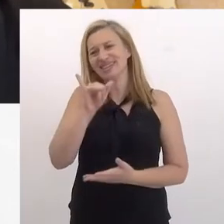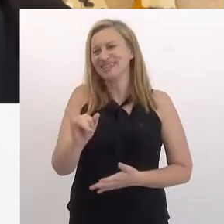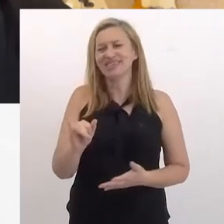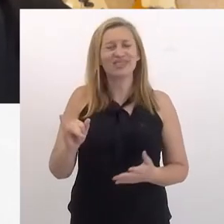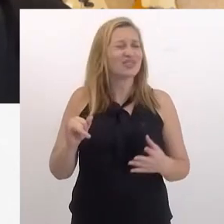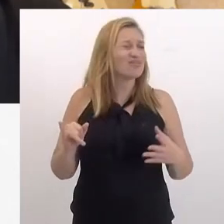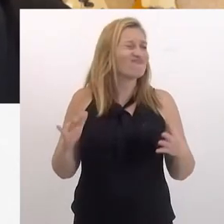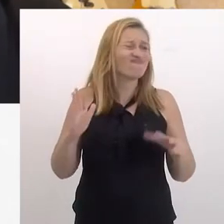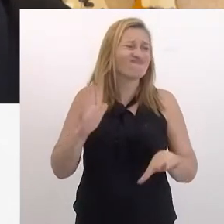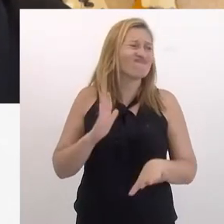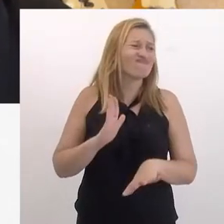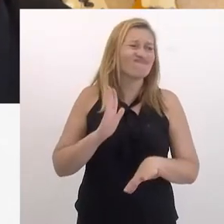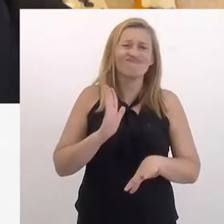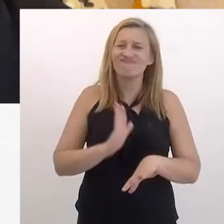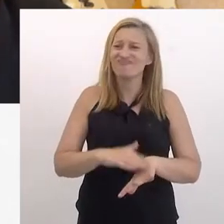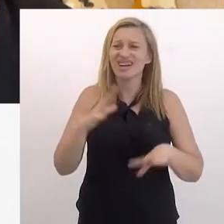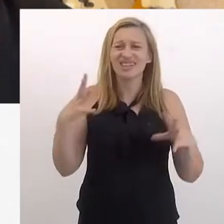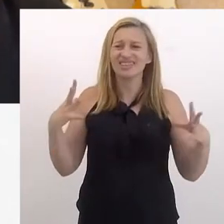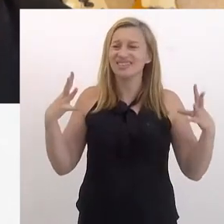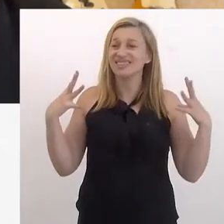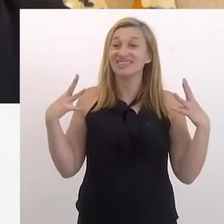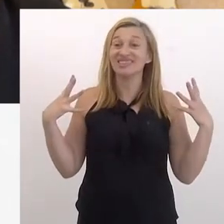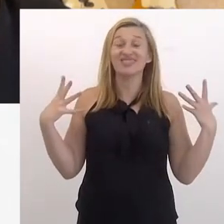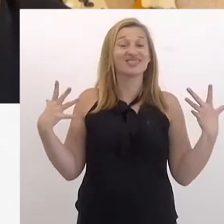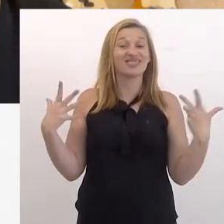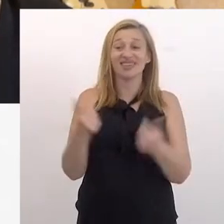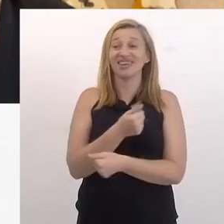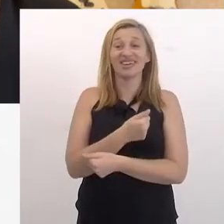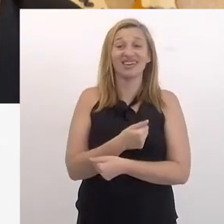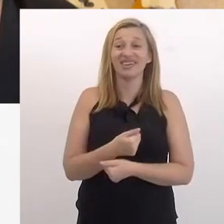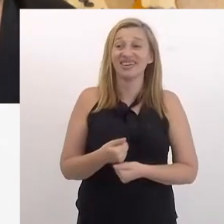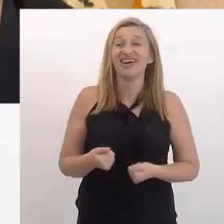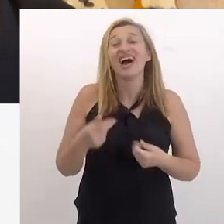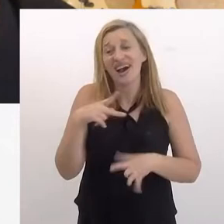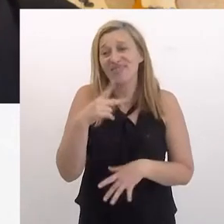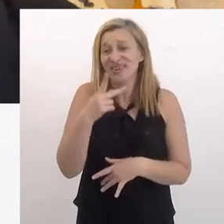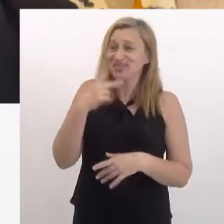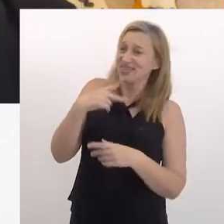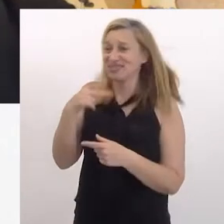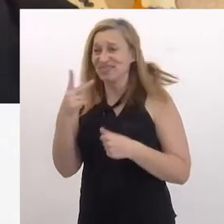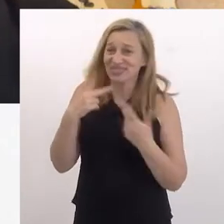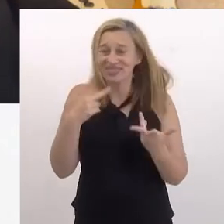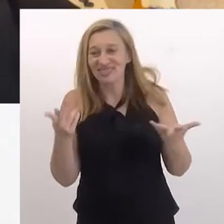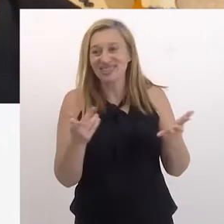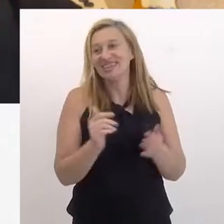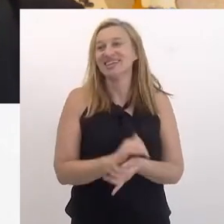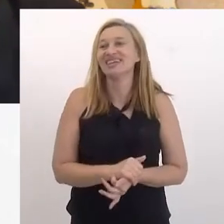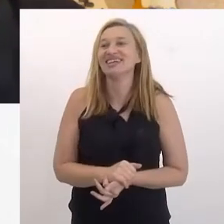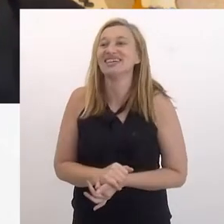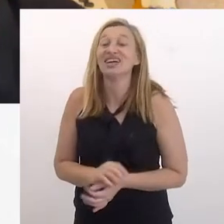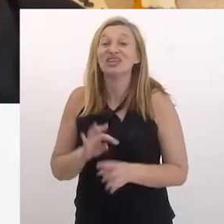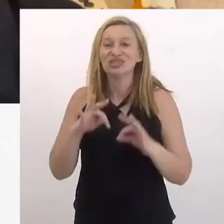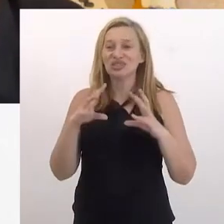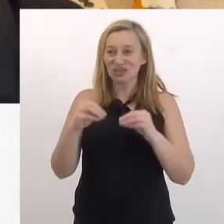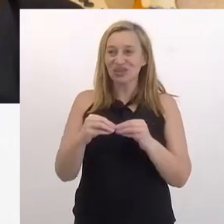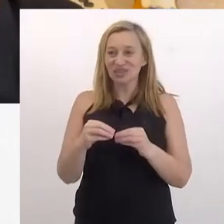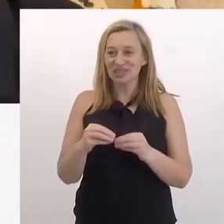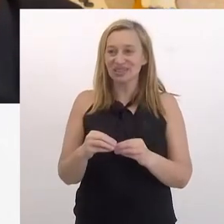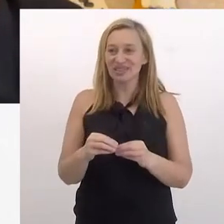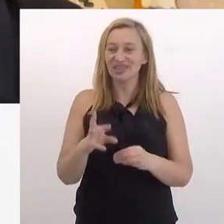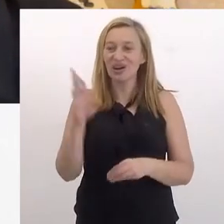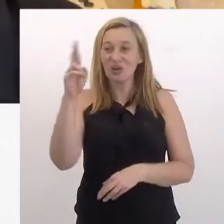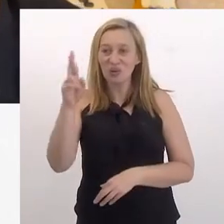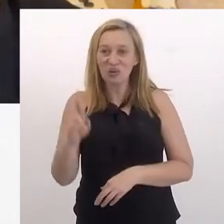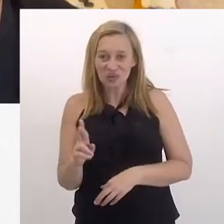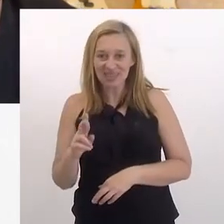histórias, Dani, são as mais hilárias, porque, claro, o Evandro é o líder... Conta, conta. A melhor de